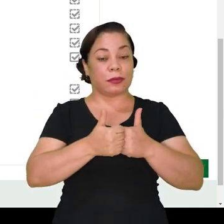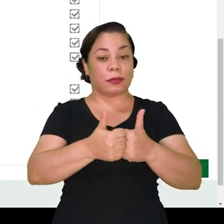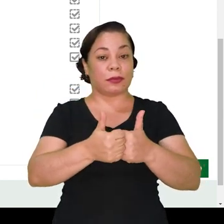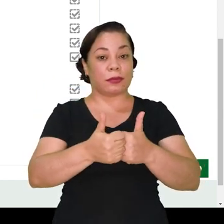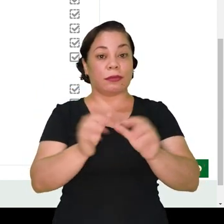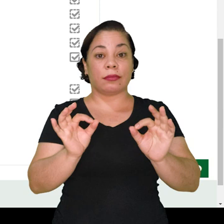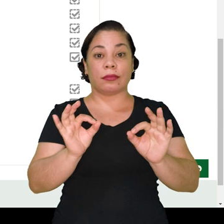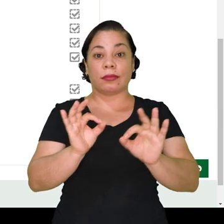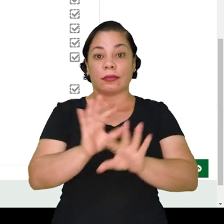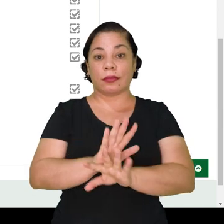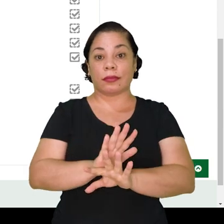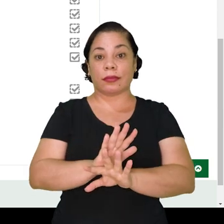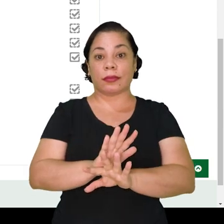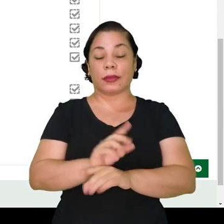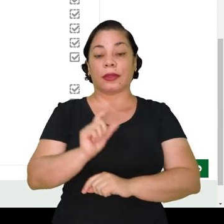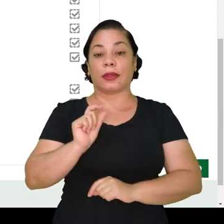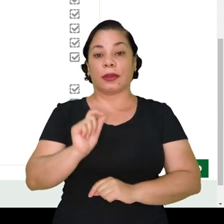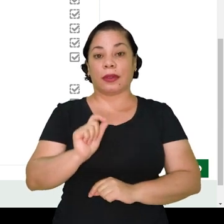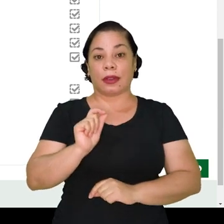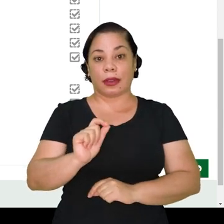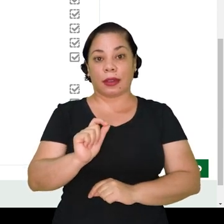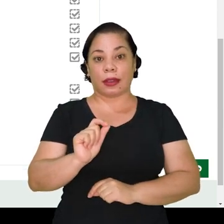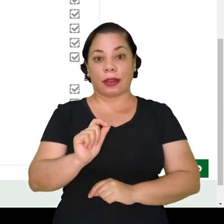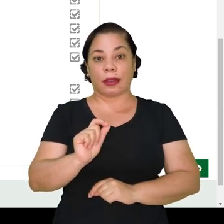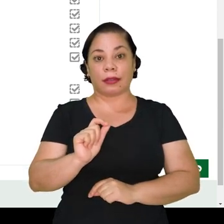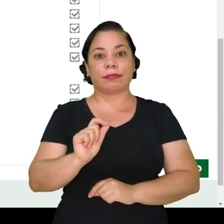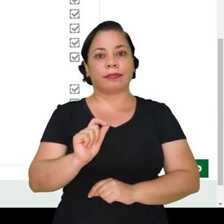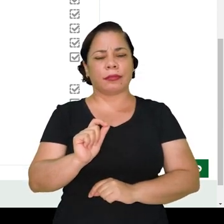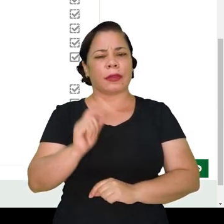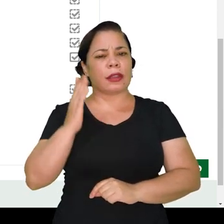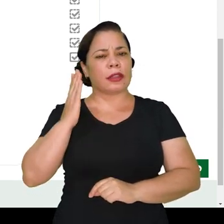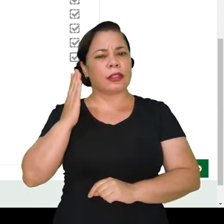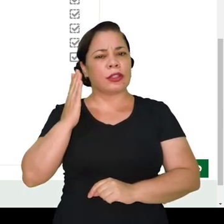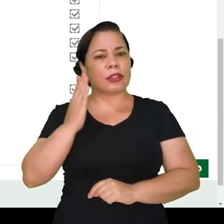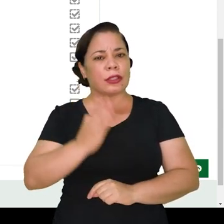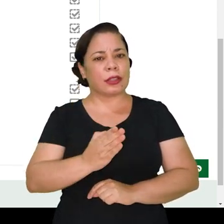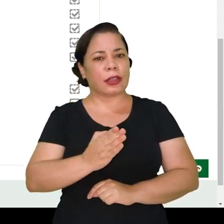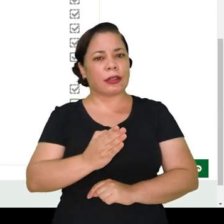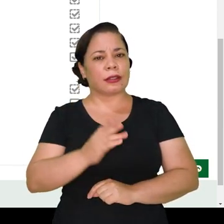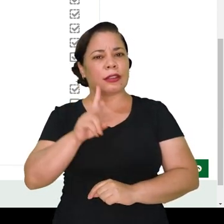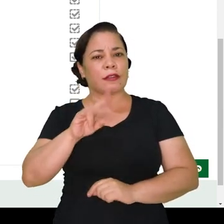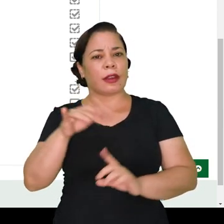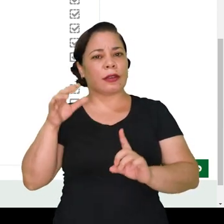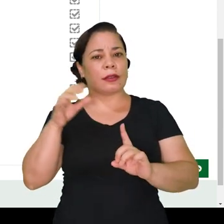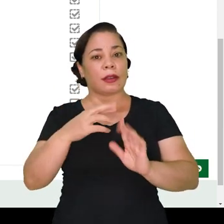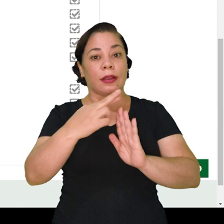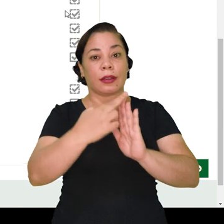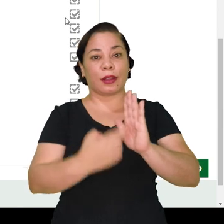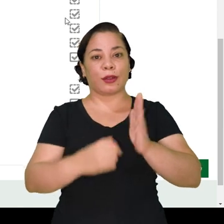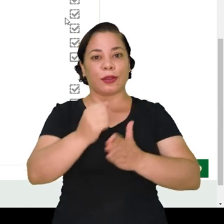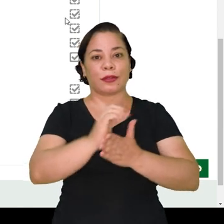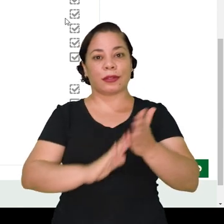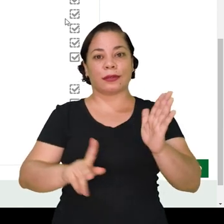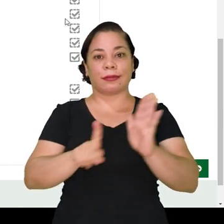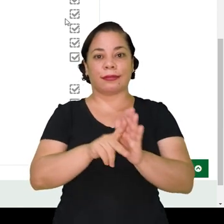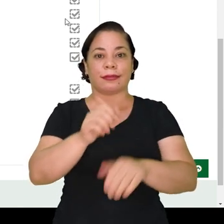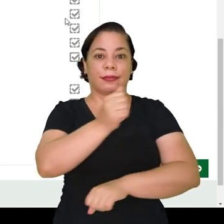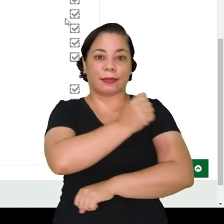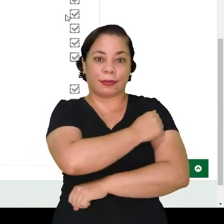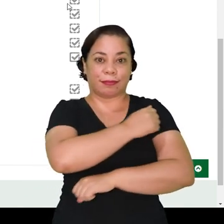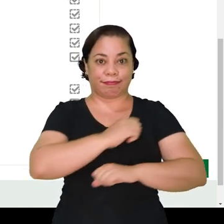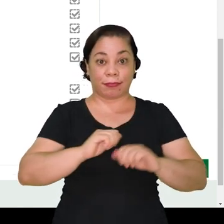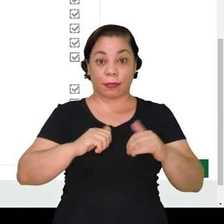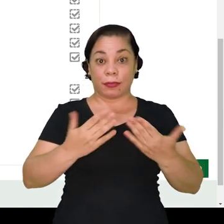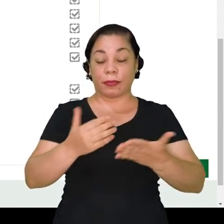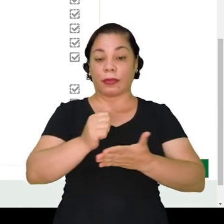ao acompanhamento de conclusão é que reflete diretamente no relatório de atividades do aluno.